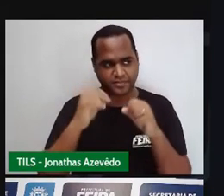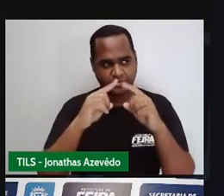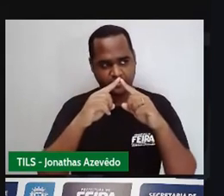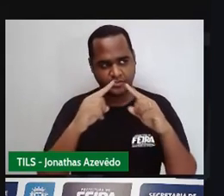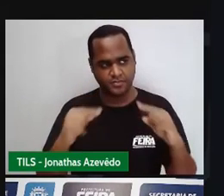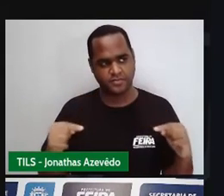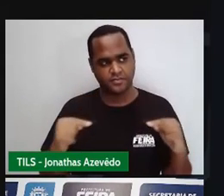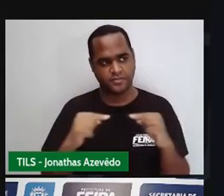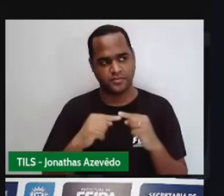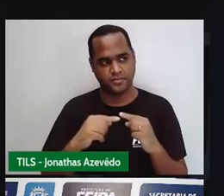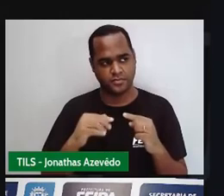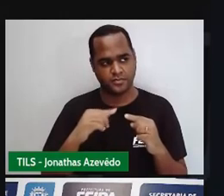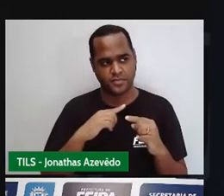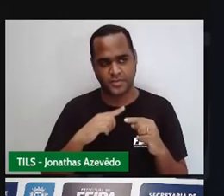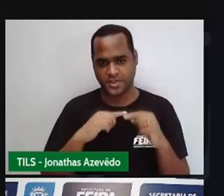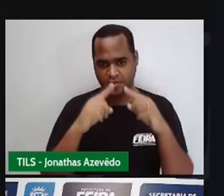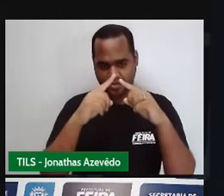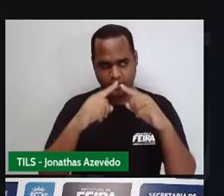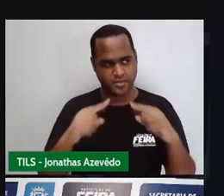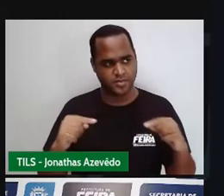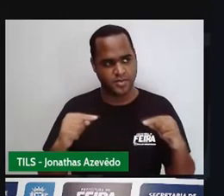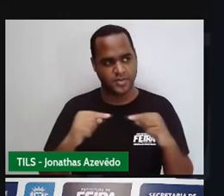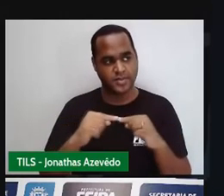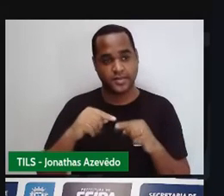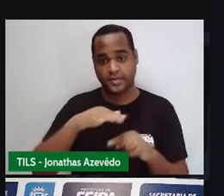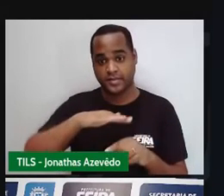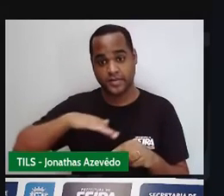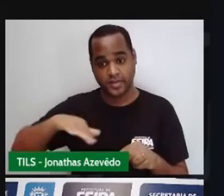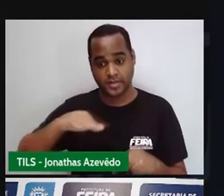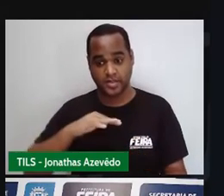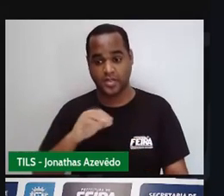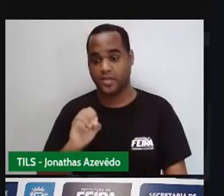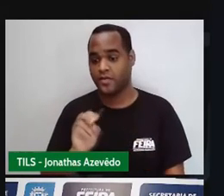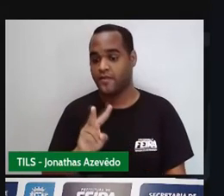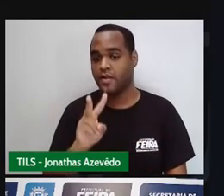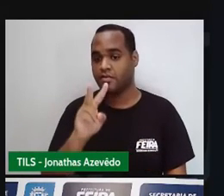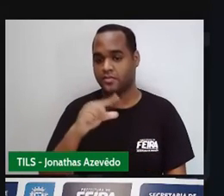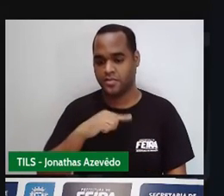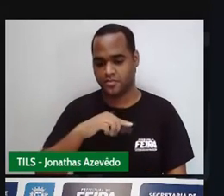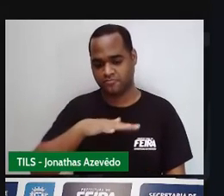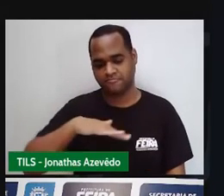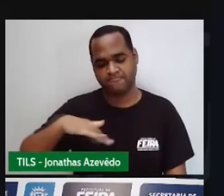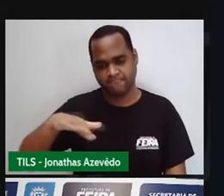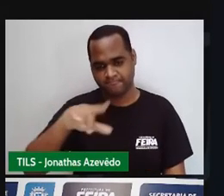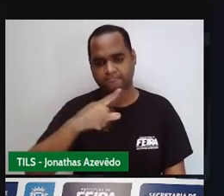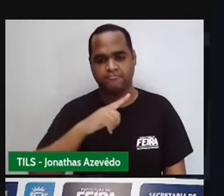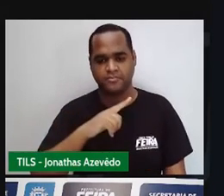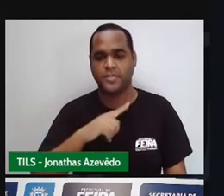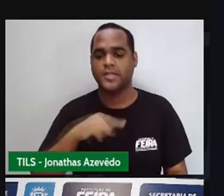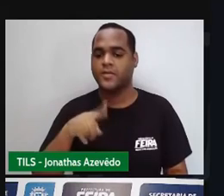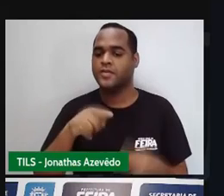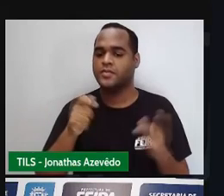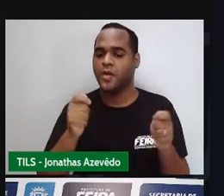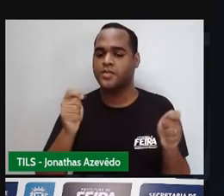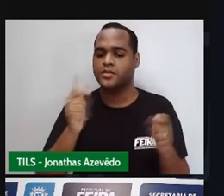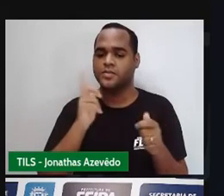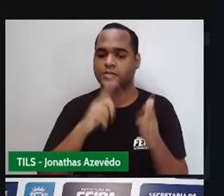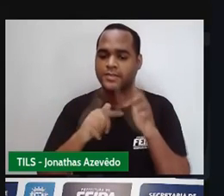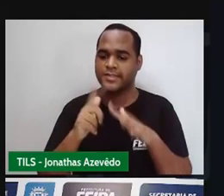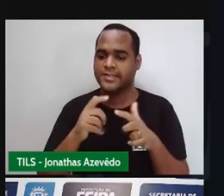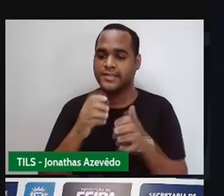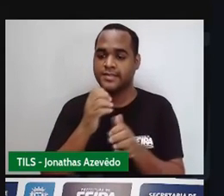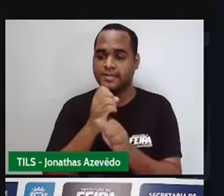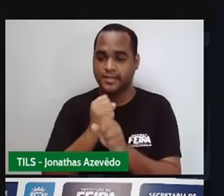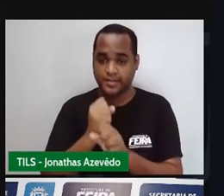tem o valor de sua área né se a gente tiver sim as medidas direitinho ali a gente consegue fazer esse